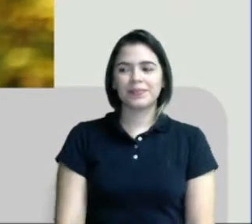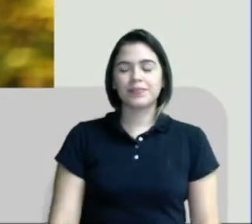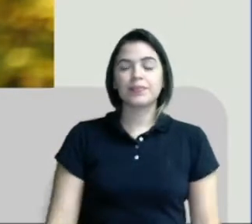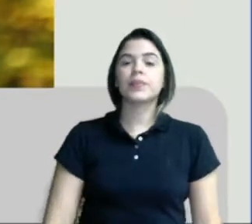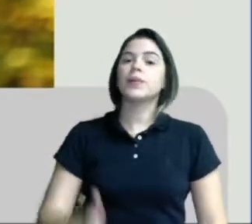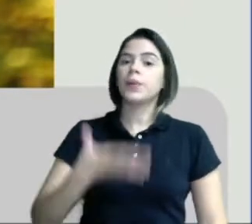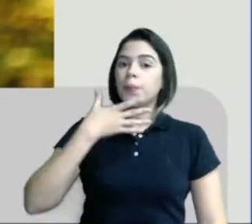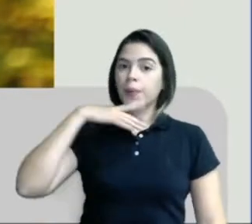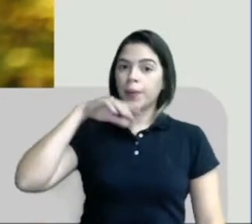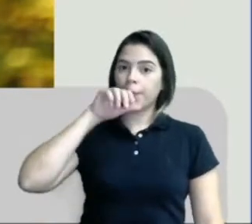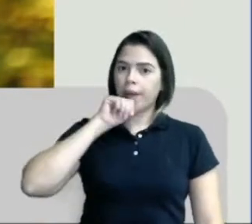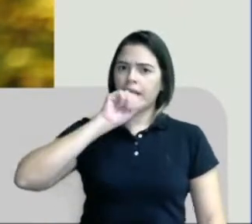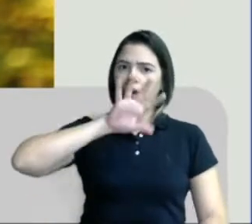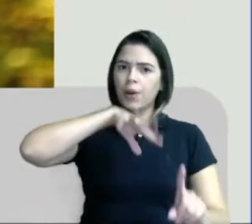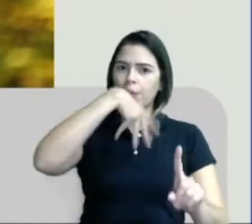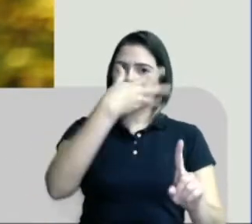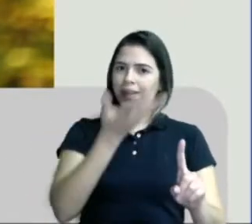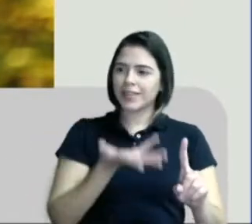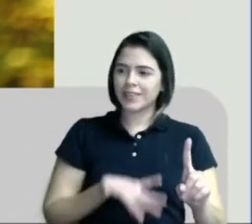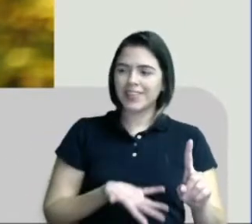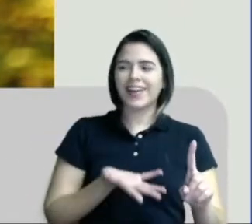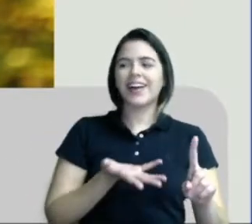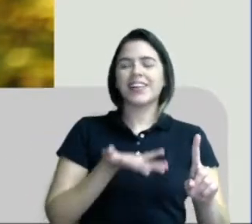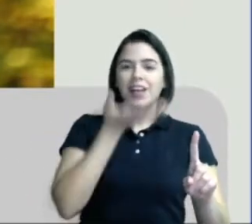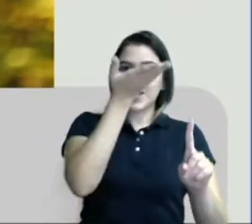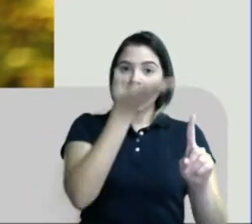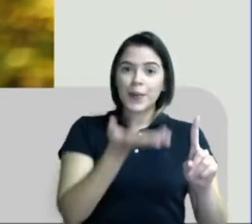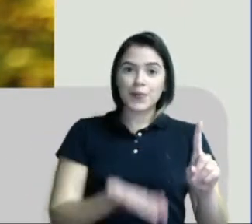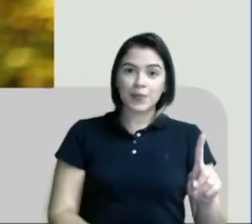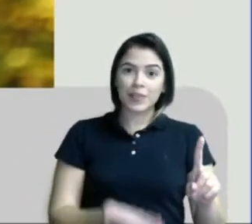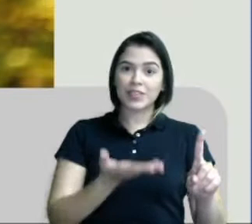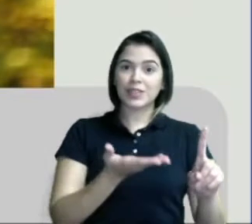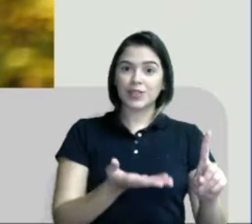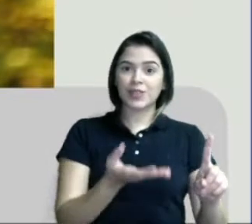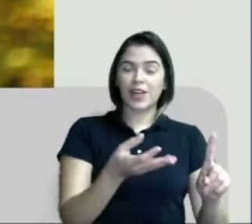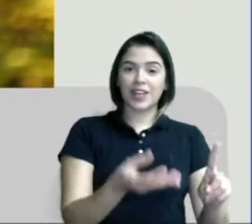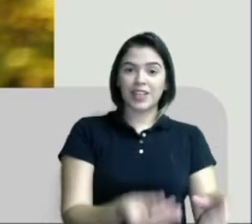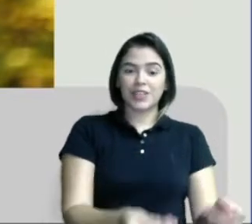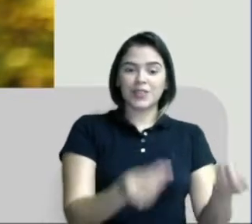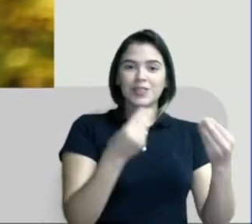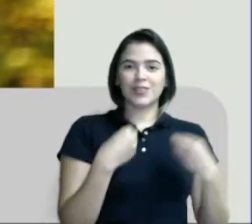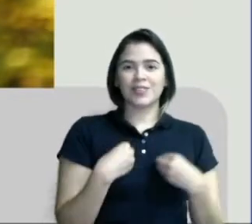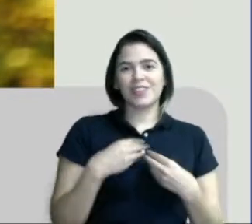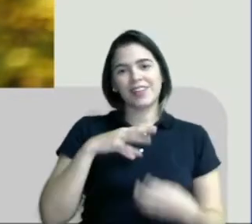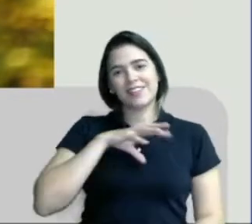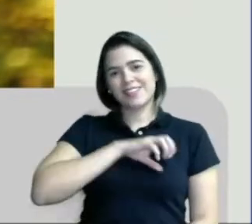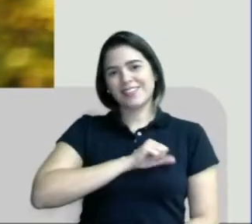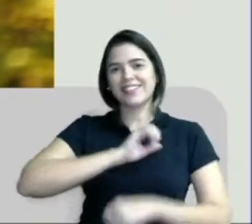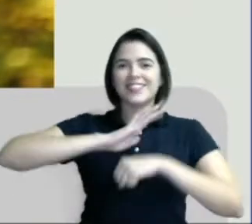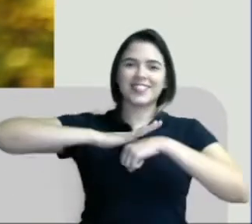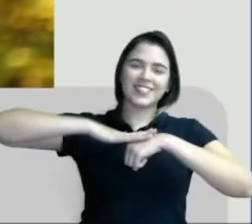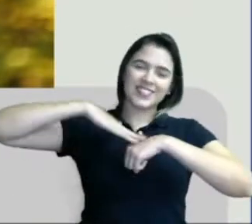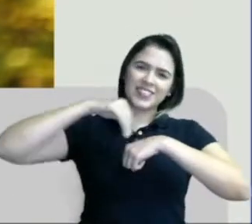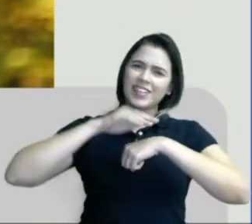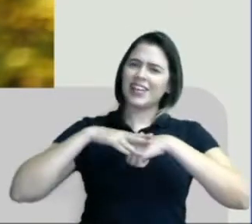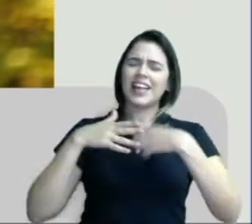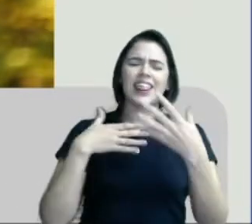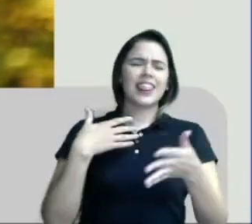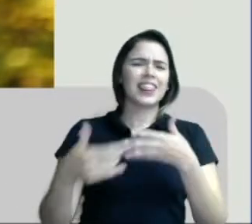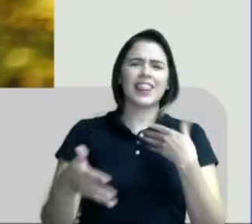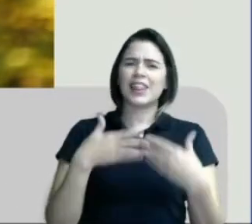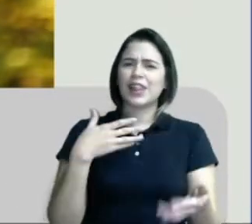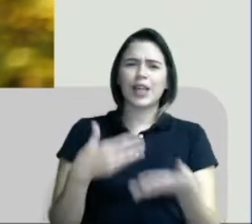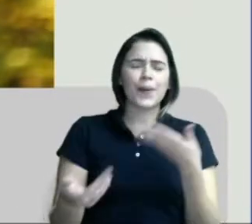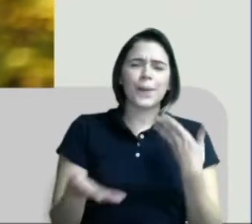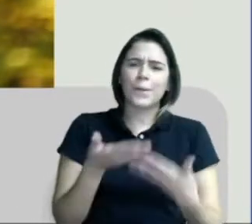O pai homenageado é a pessoa que nos dedica amor e carinho. Independente